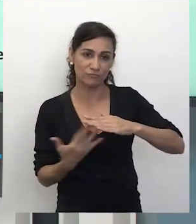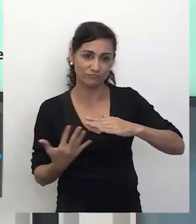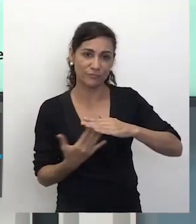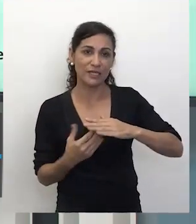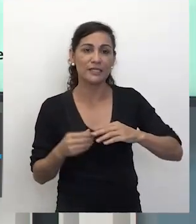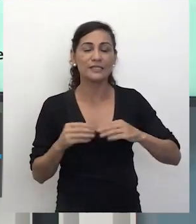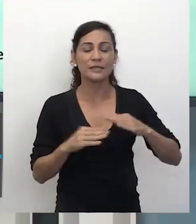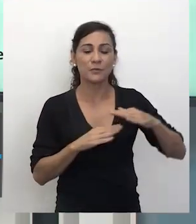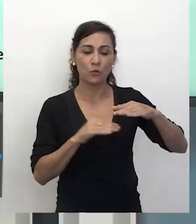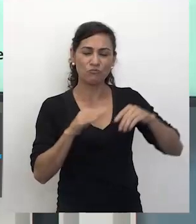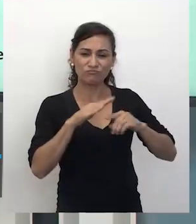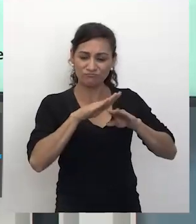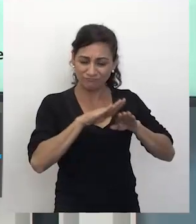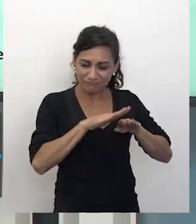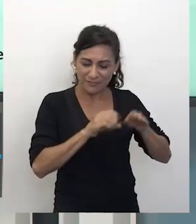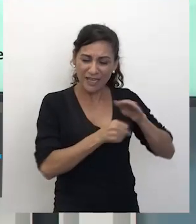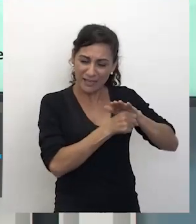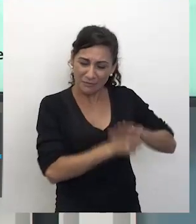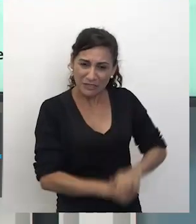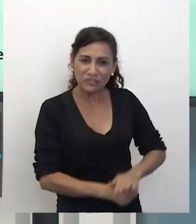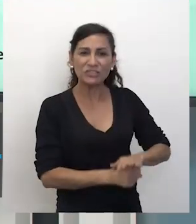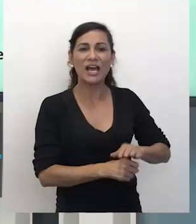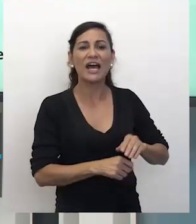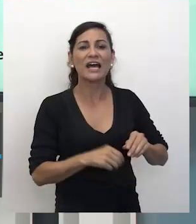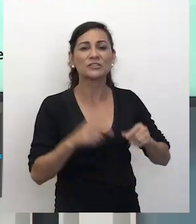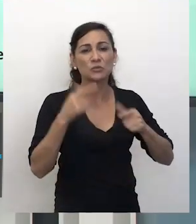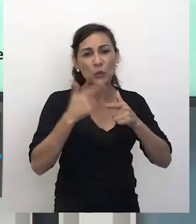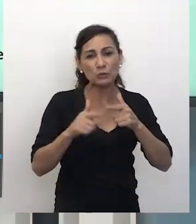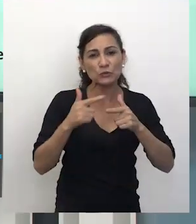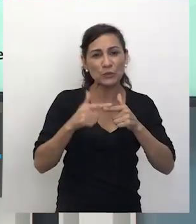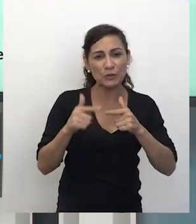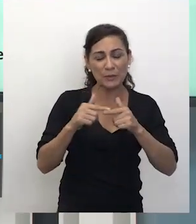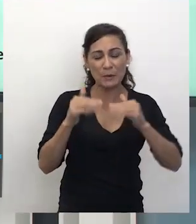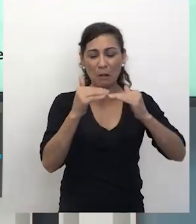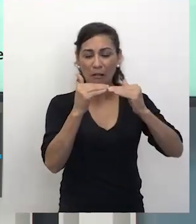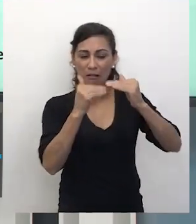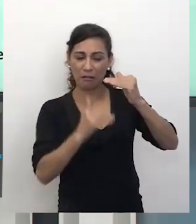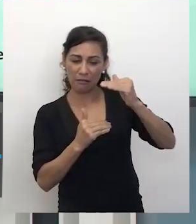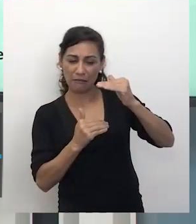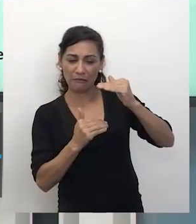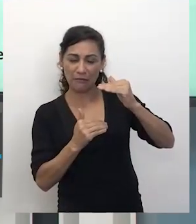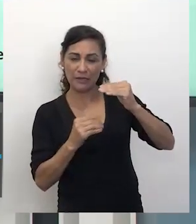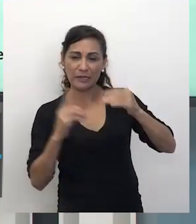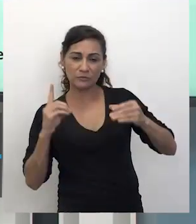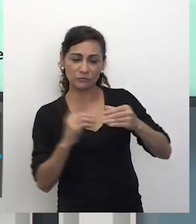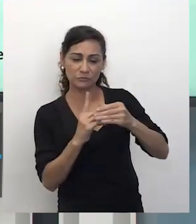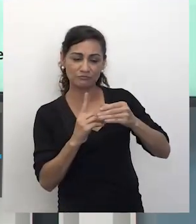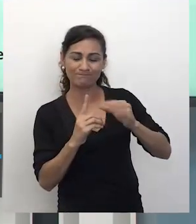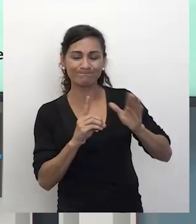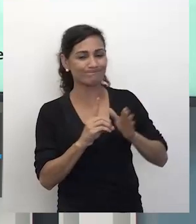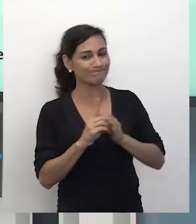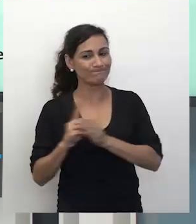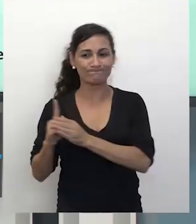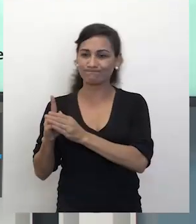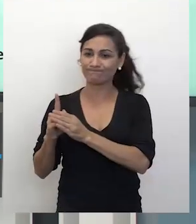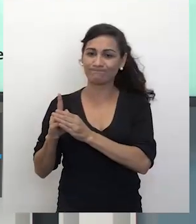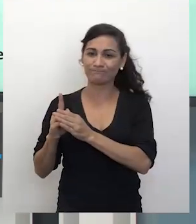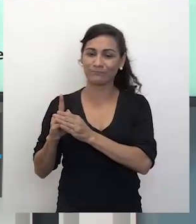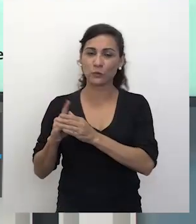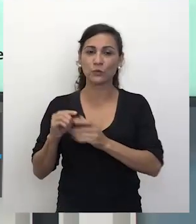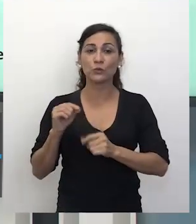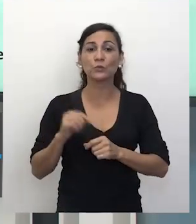inferioridade e aí com alguns problemas que se referem à não inclusão dele no grupo. E quando